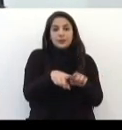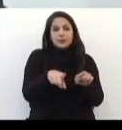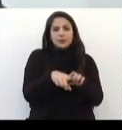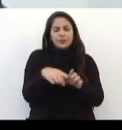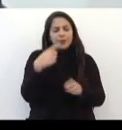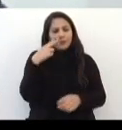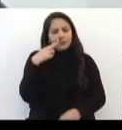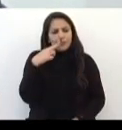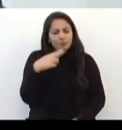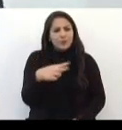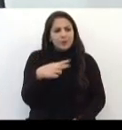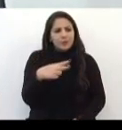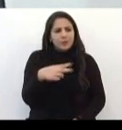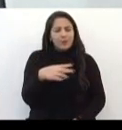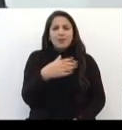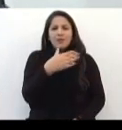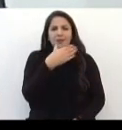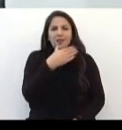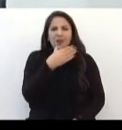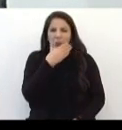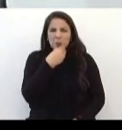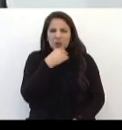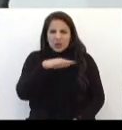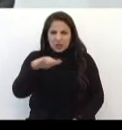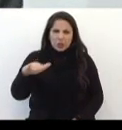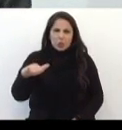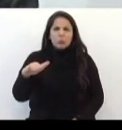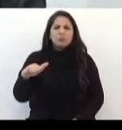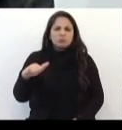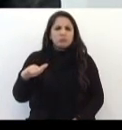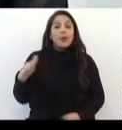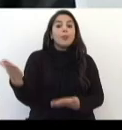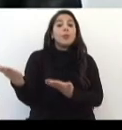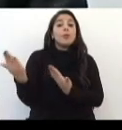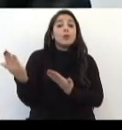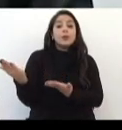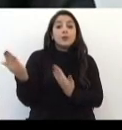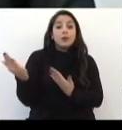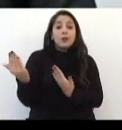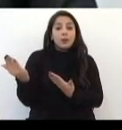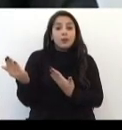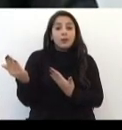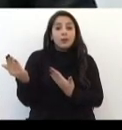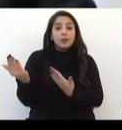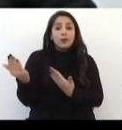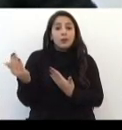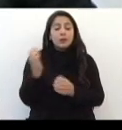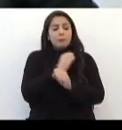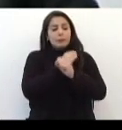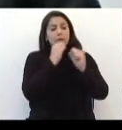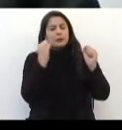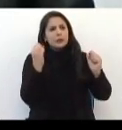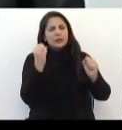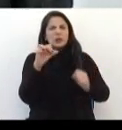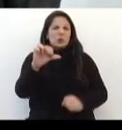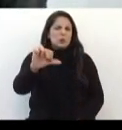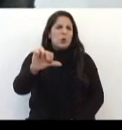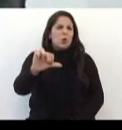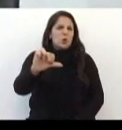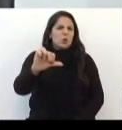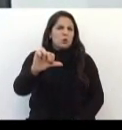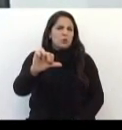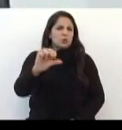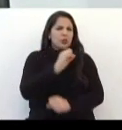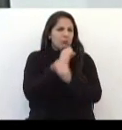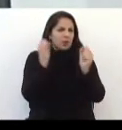cena de um menino Uma criança, um adolescente Pela manhã Nove horas da manhã,